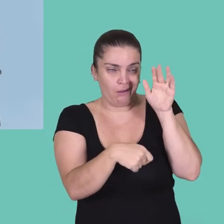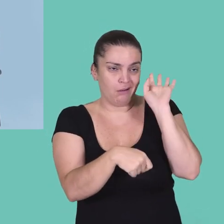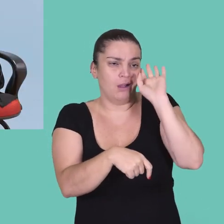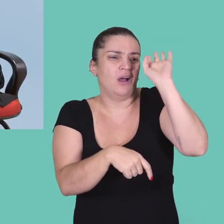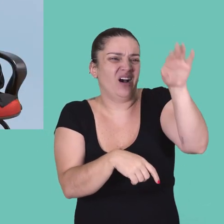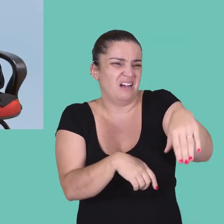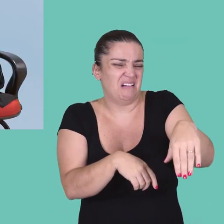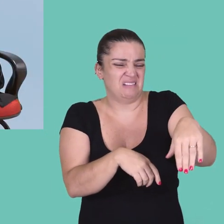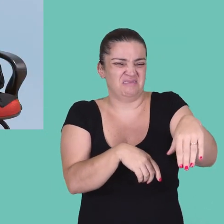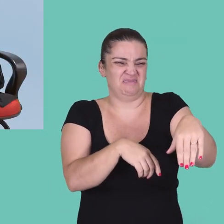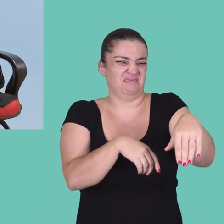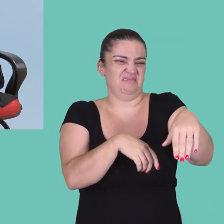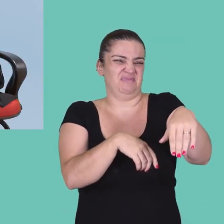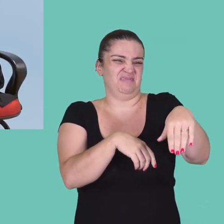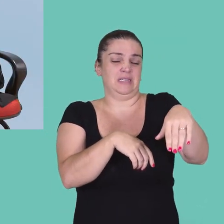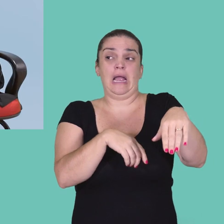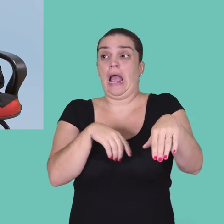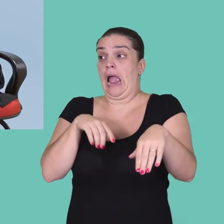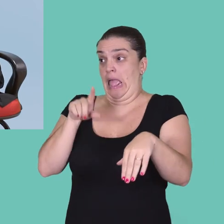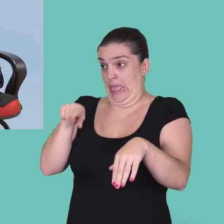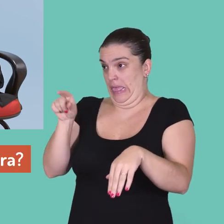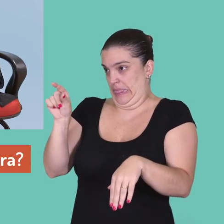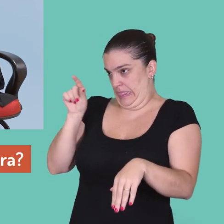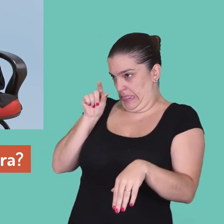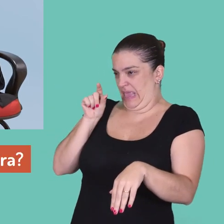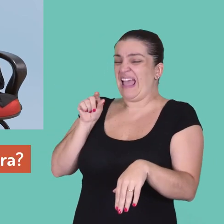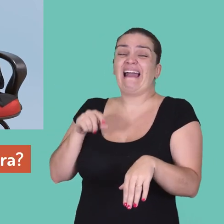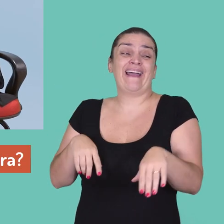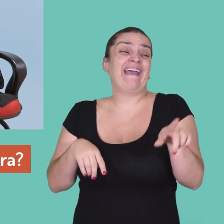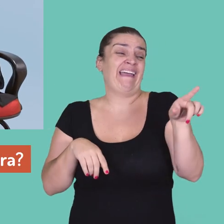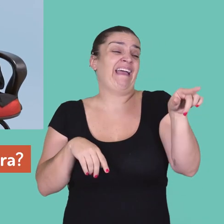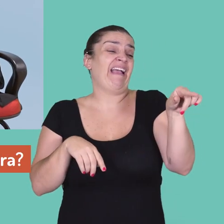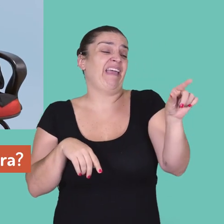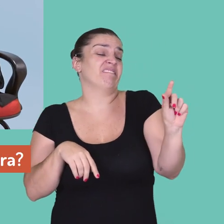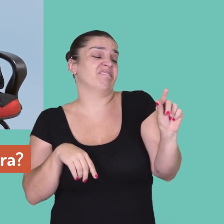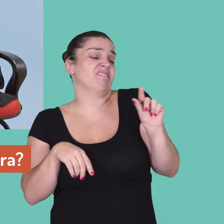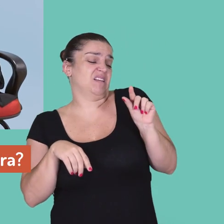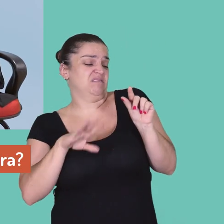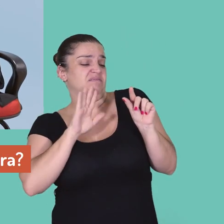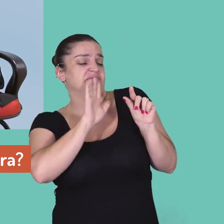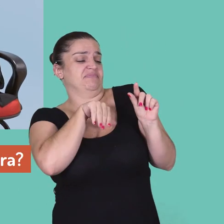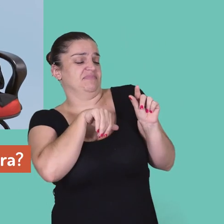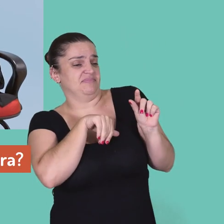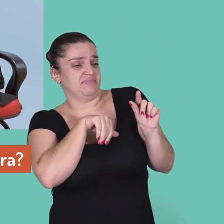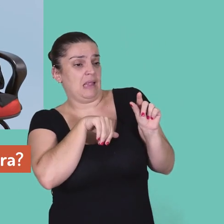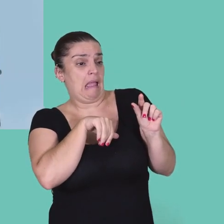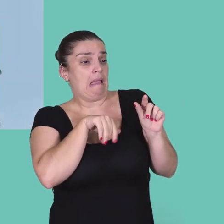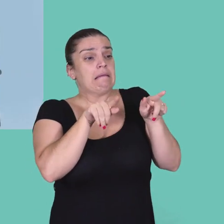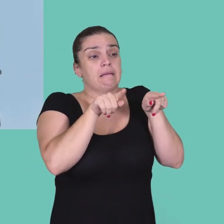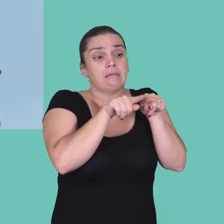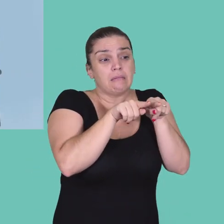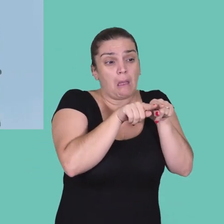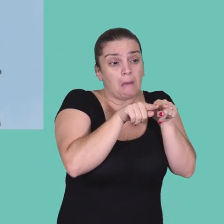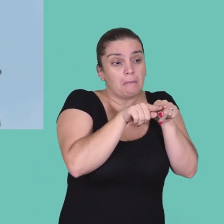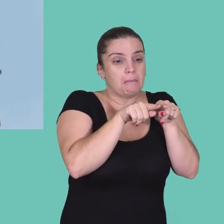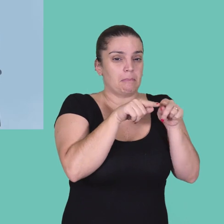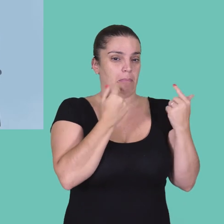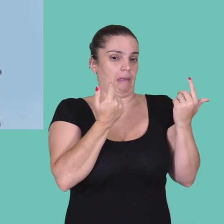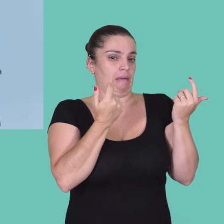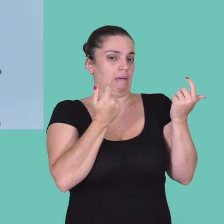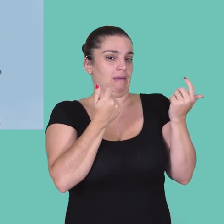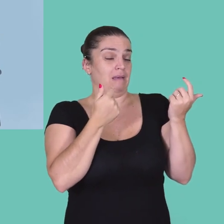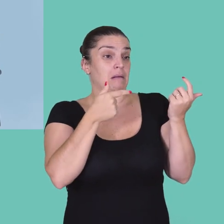mulher. Mas isso é uma coisa pequena. É só um beliscãozinho, né, professora? beliscãozinho. E também quando eu vou na